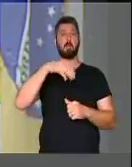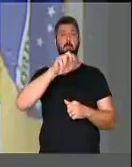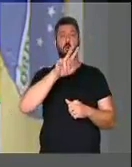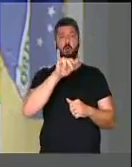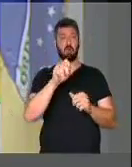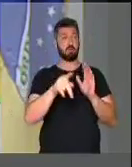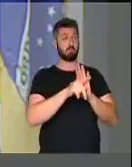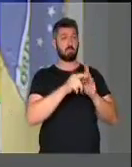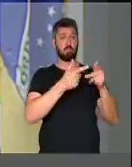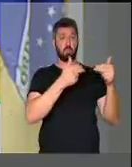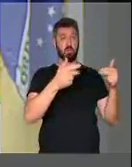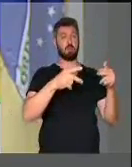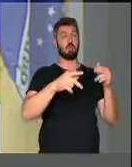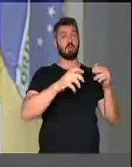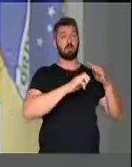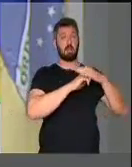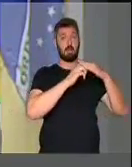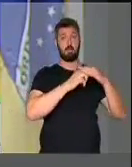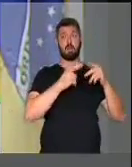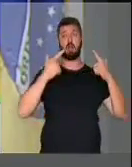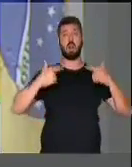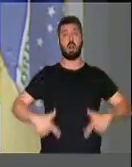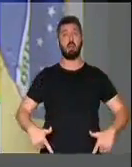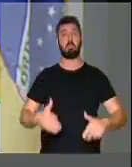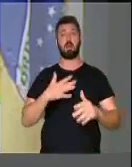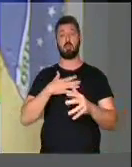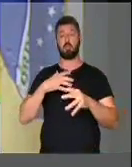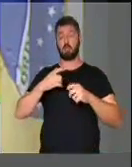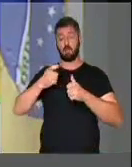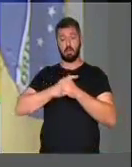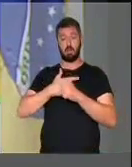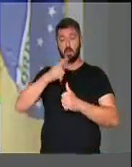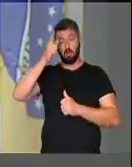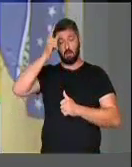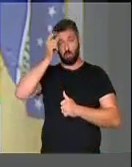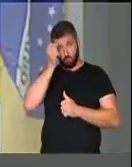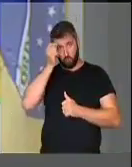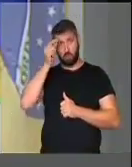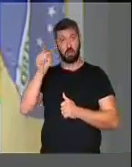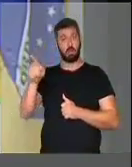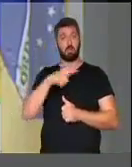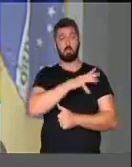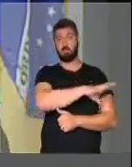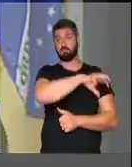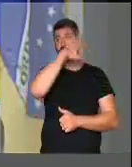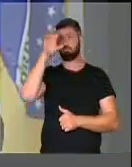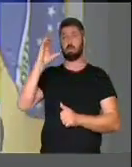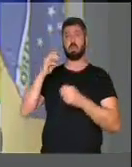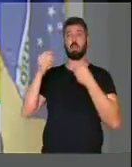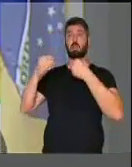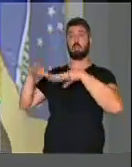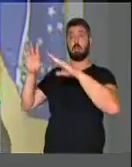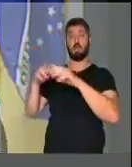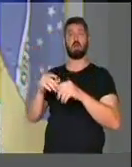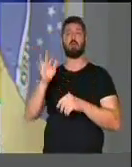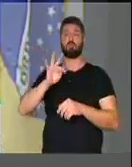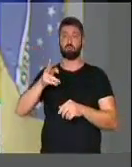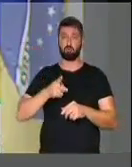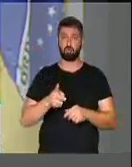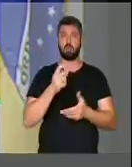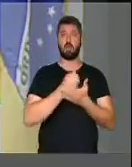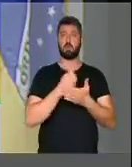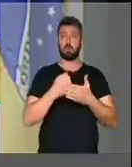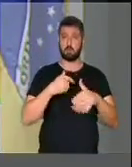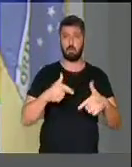dos empresários, e ele limpar a sua conta com o Fisco Federal e voltar a funcionar,